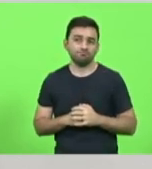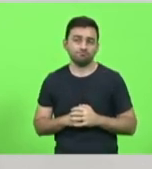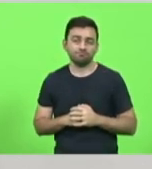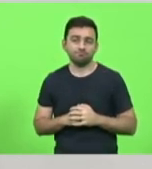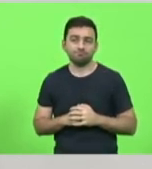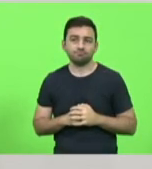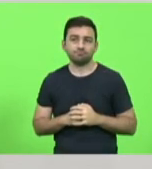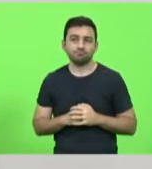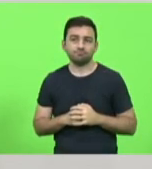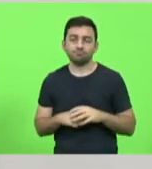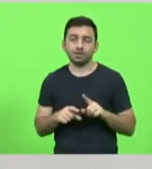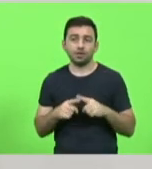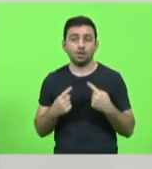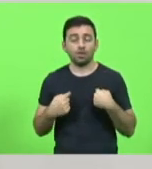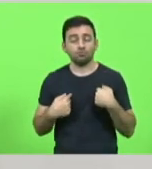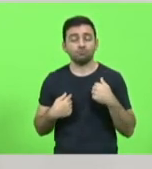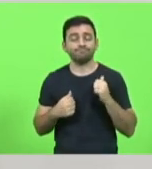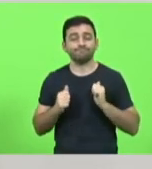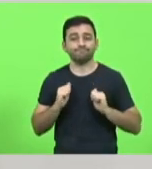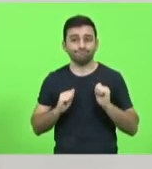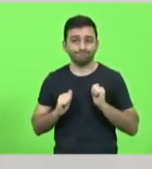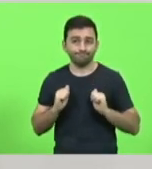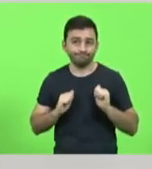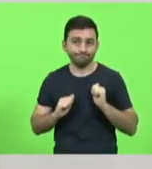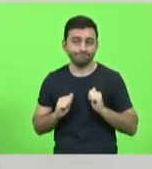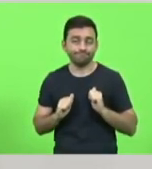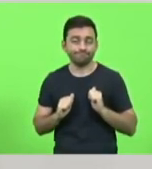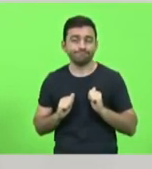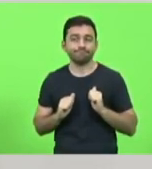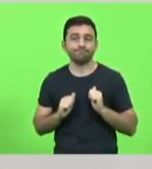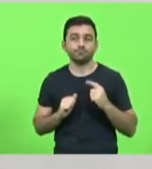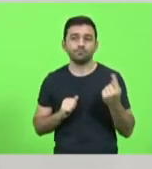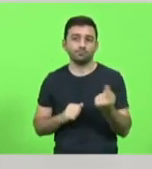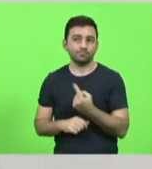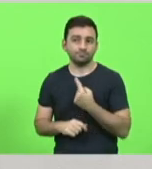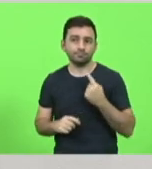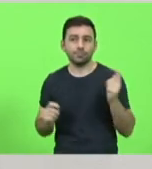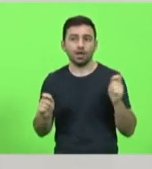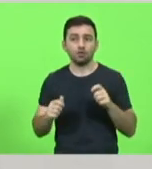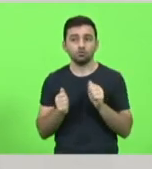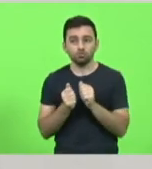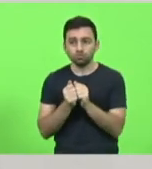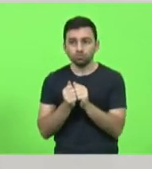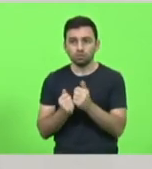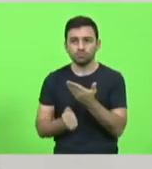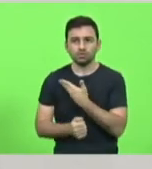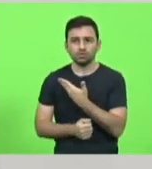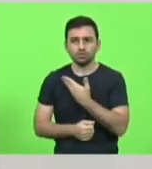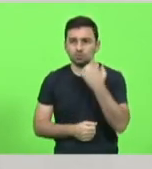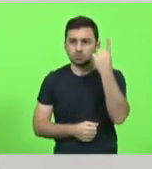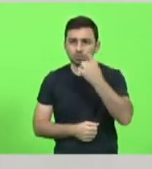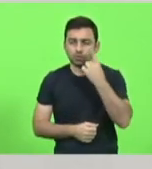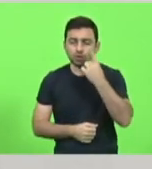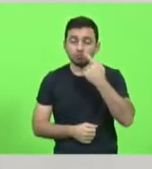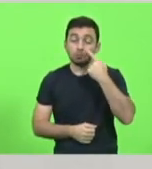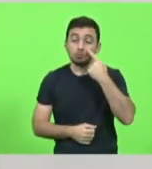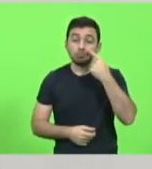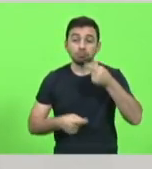eu espero que nós possamos aqui, junto com os demais colegas deputados, debater este assunto